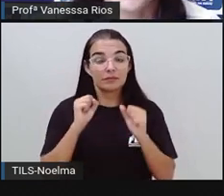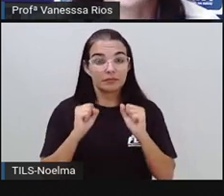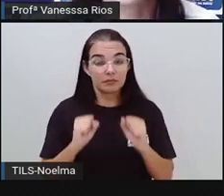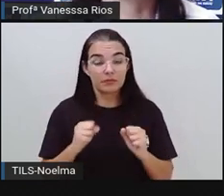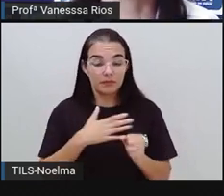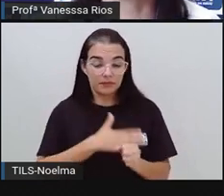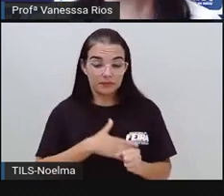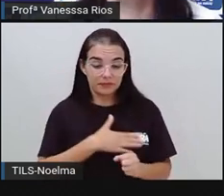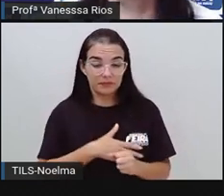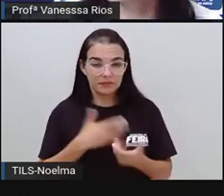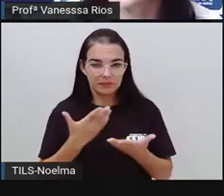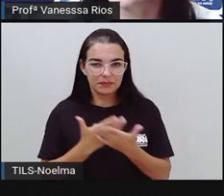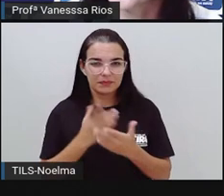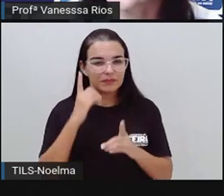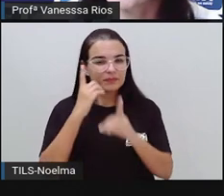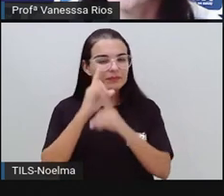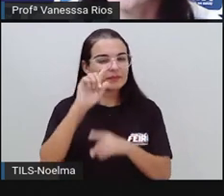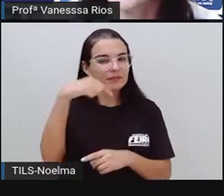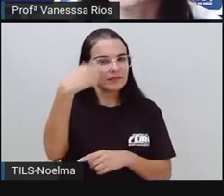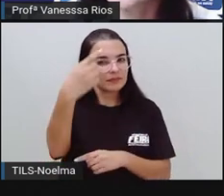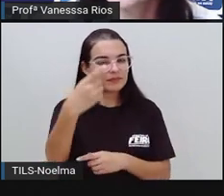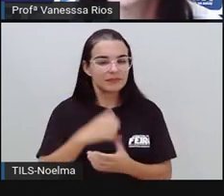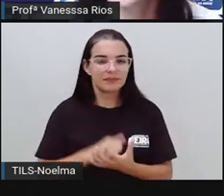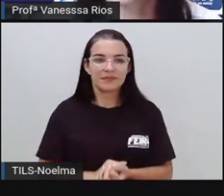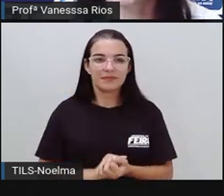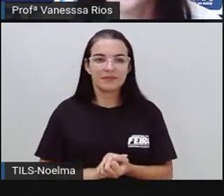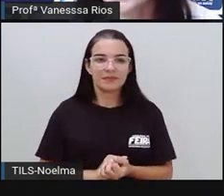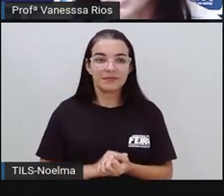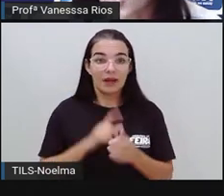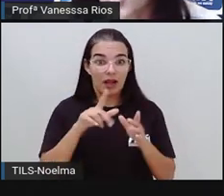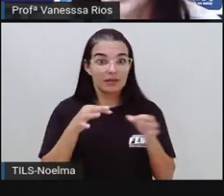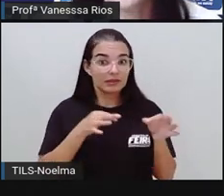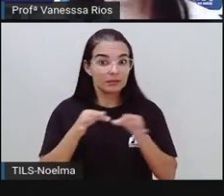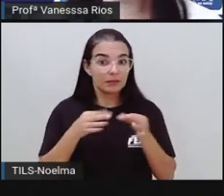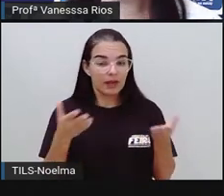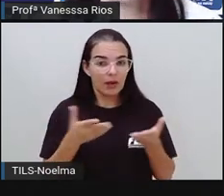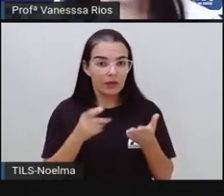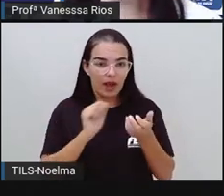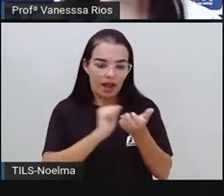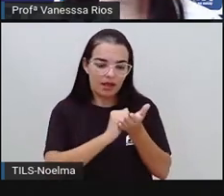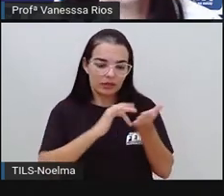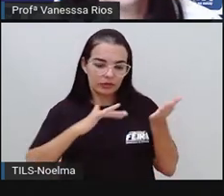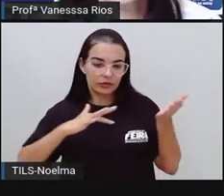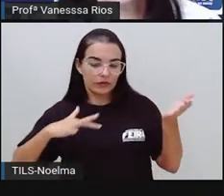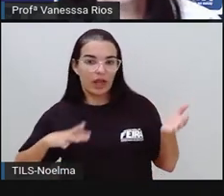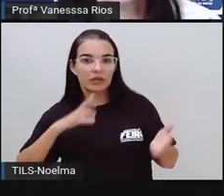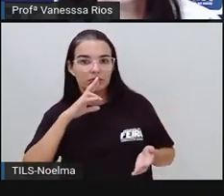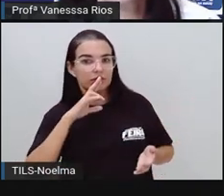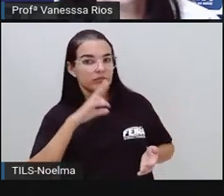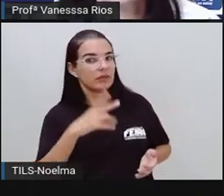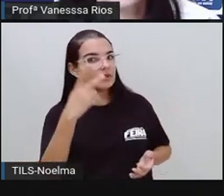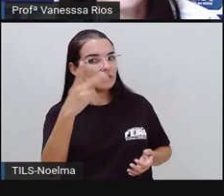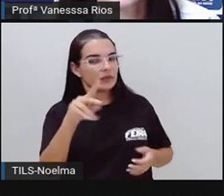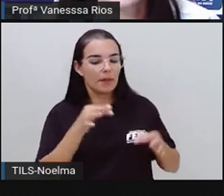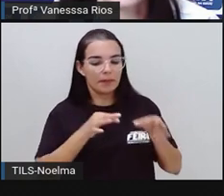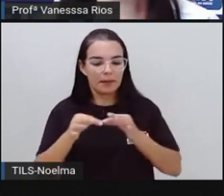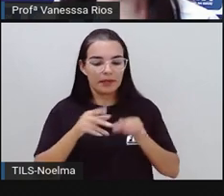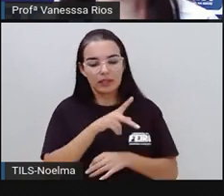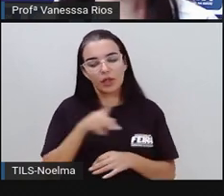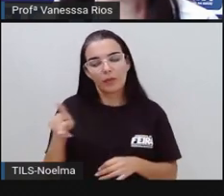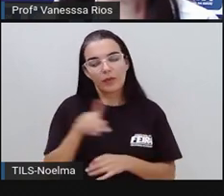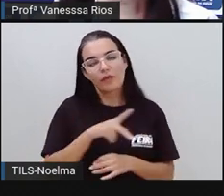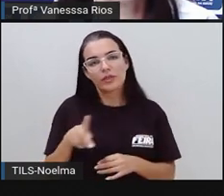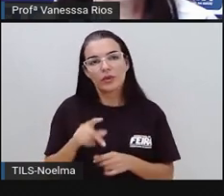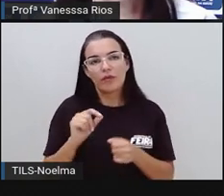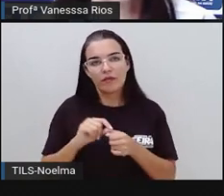gostado e a gente se encontra aí no próximo momento. Se preparem agora, ó, para responder as atividades preparadas aí